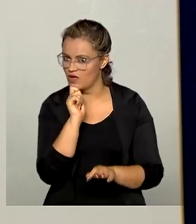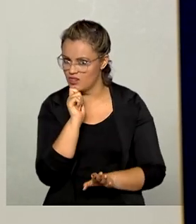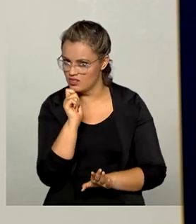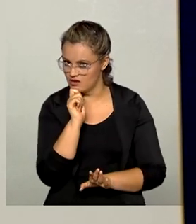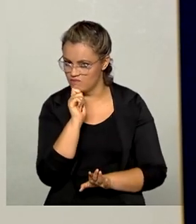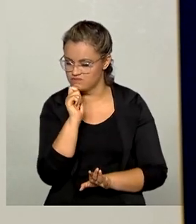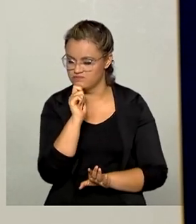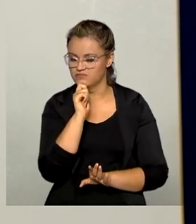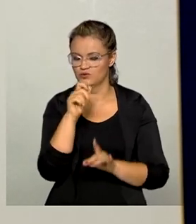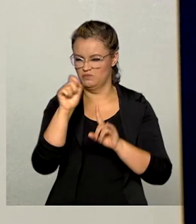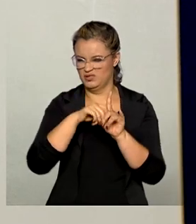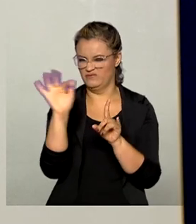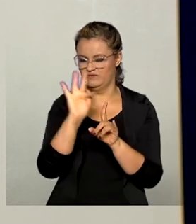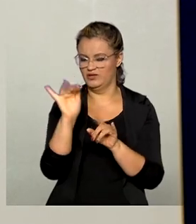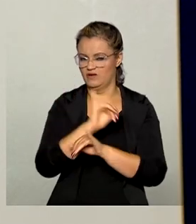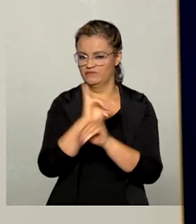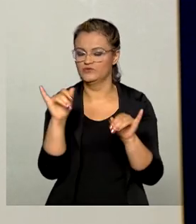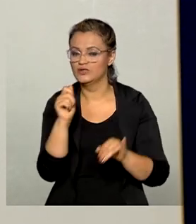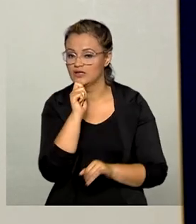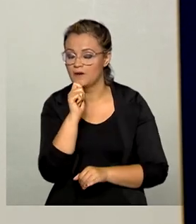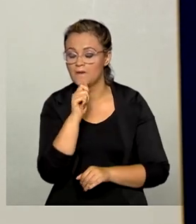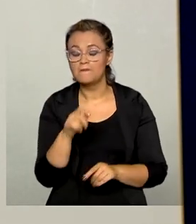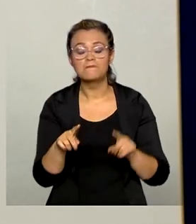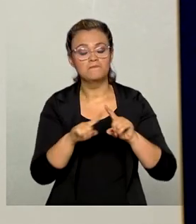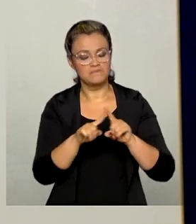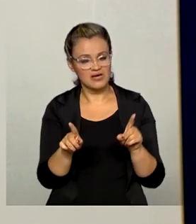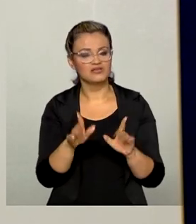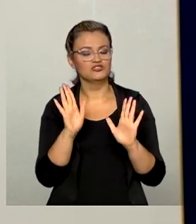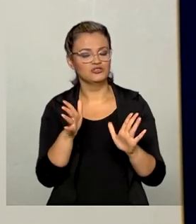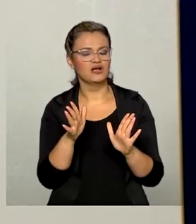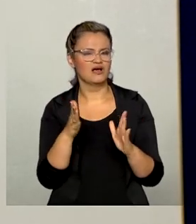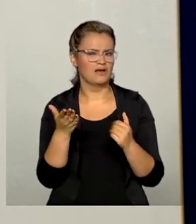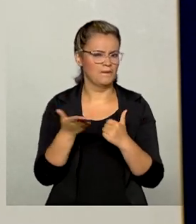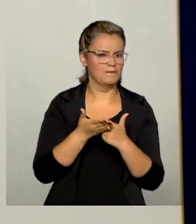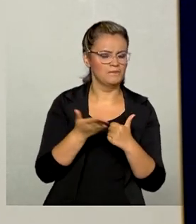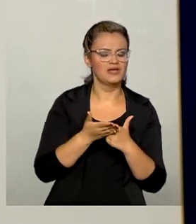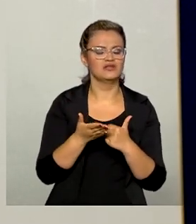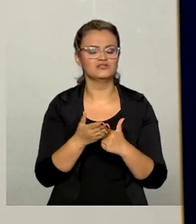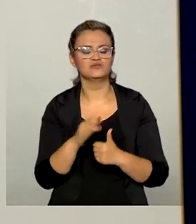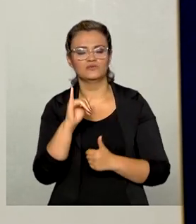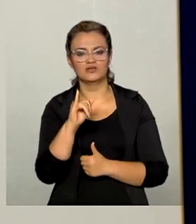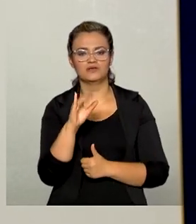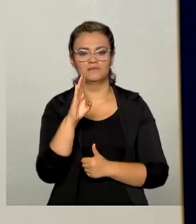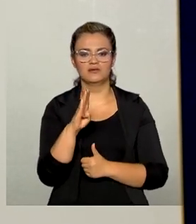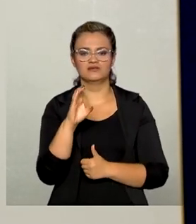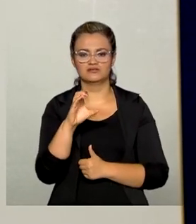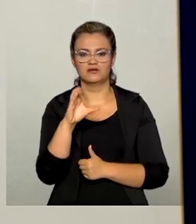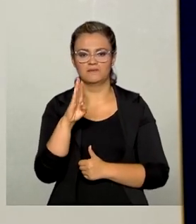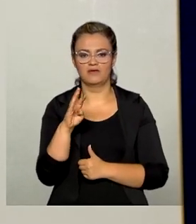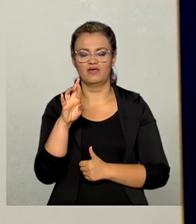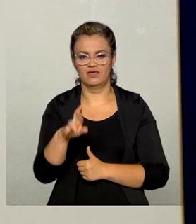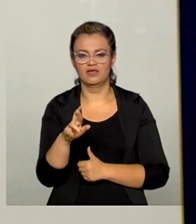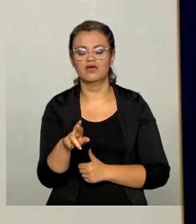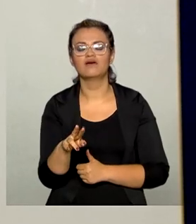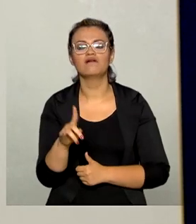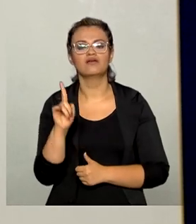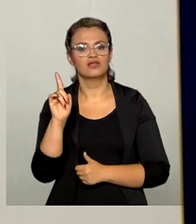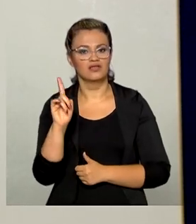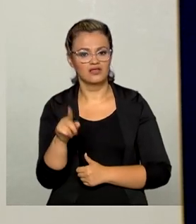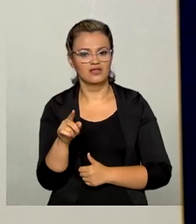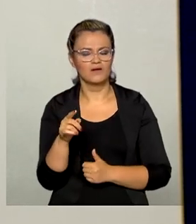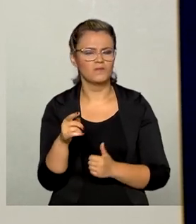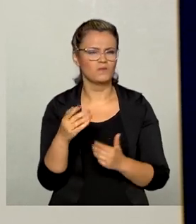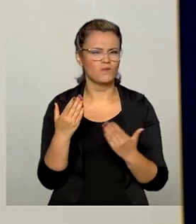do PIB para o mês de fevereiro de 2021, já saiu a prévia do IBC-BR, que é considerado como uma